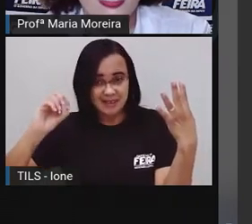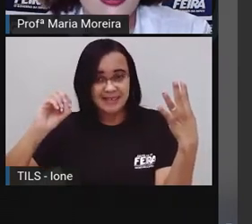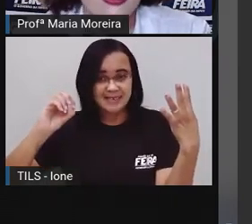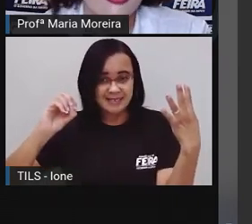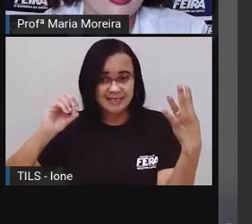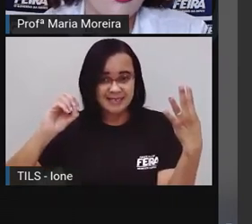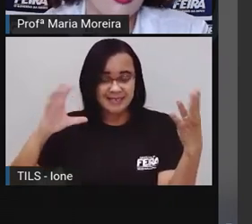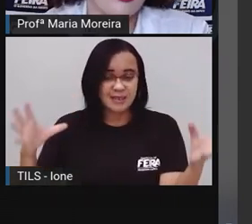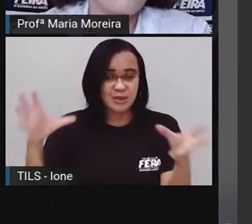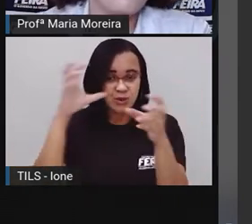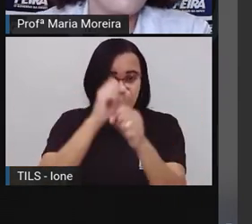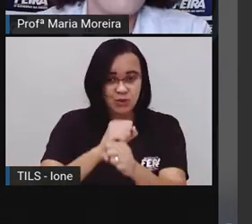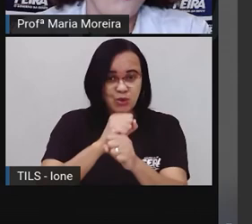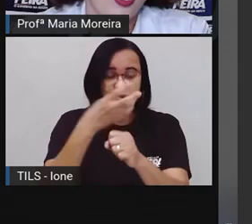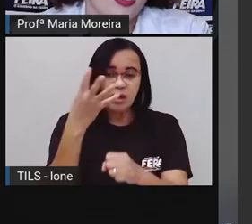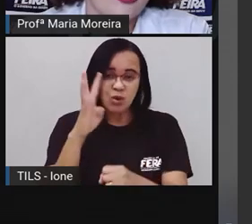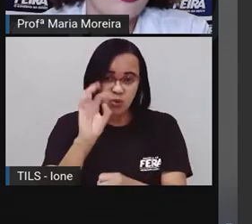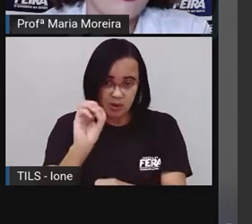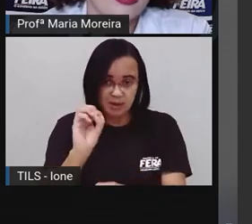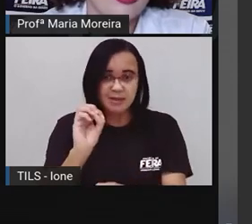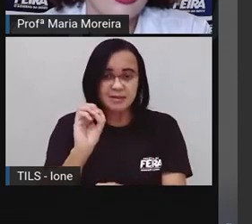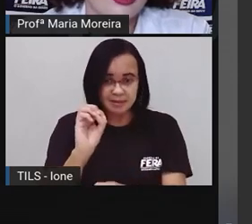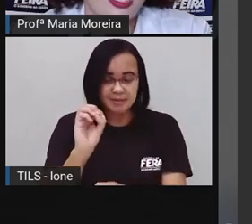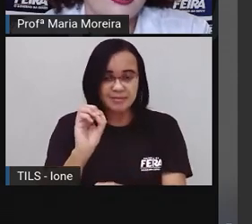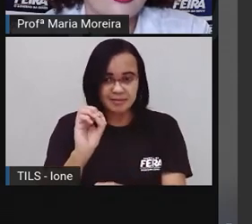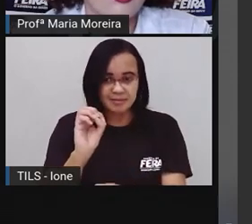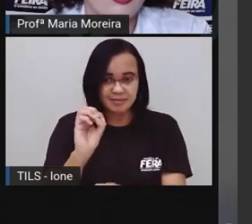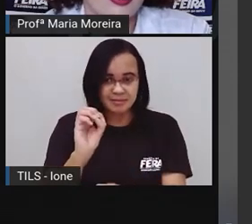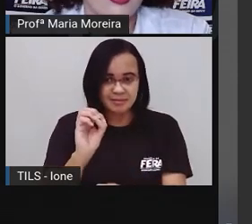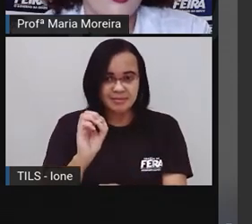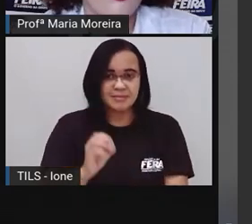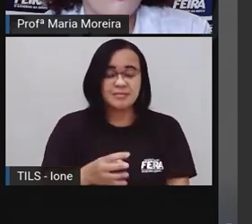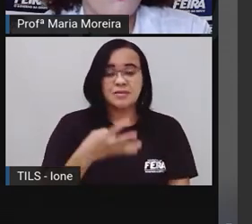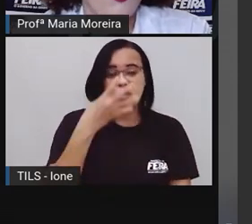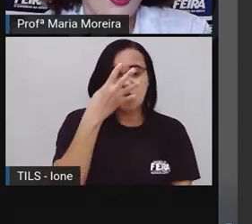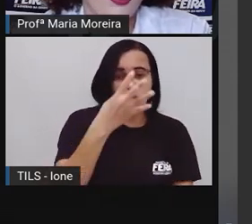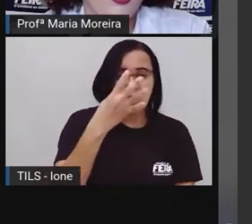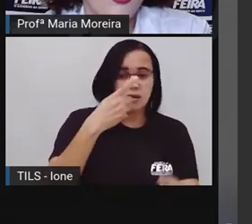Quarenta. Então, olha, quatro vezes dez é o que?